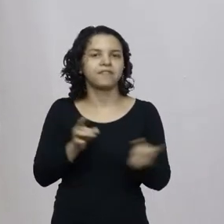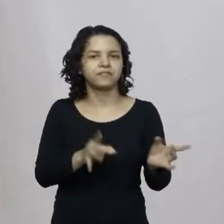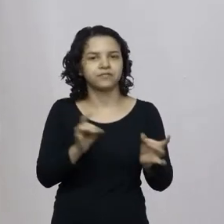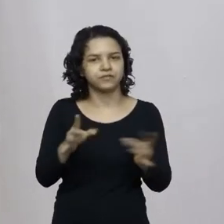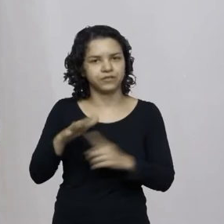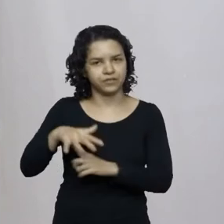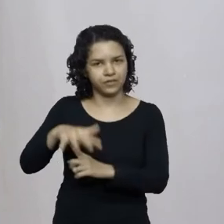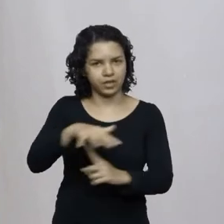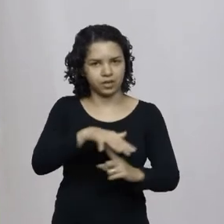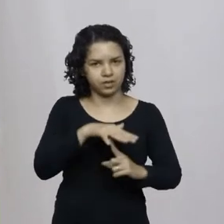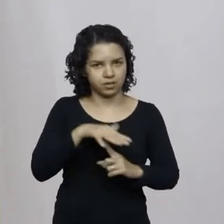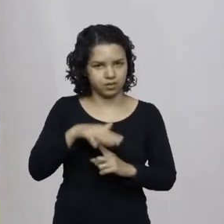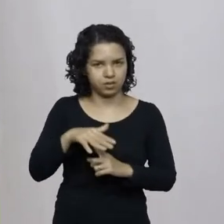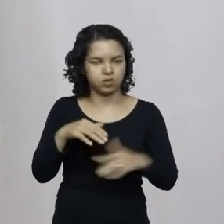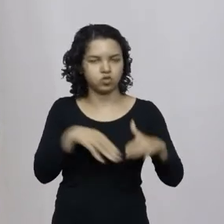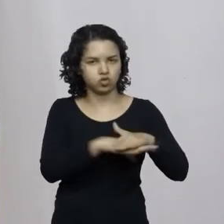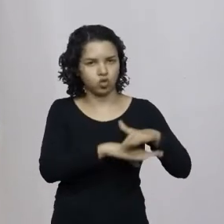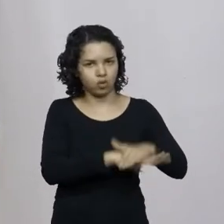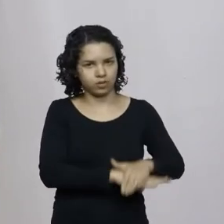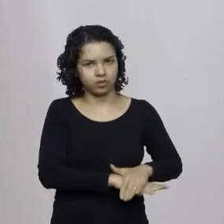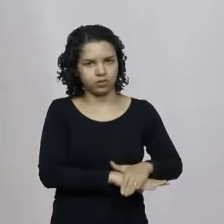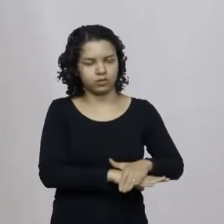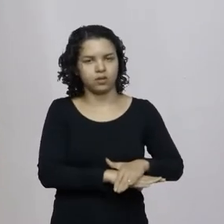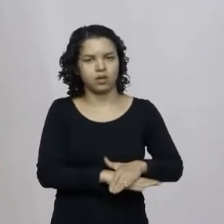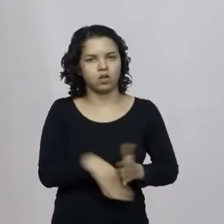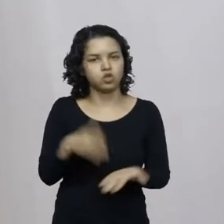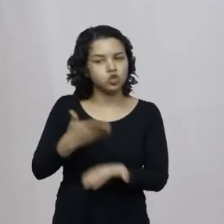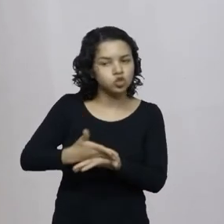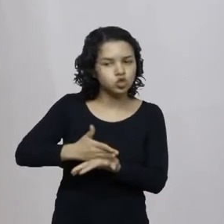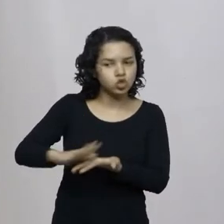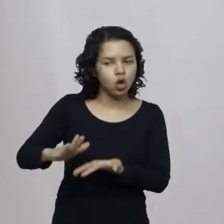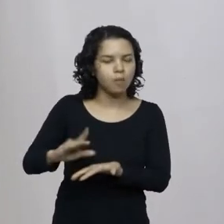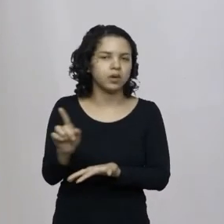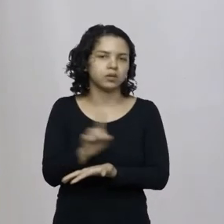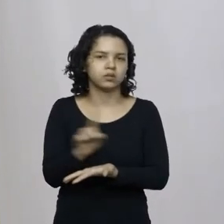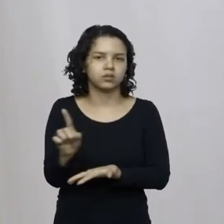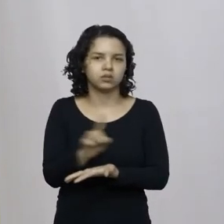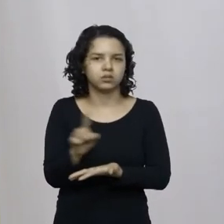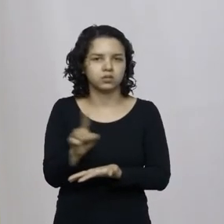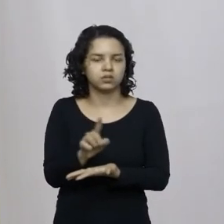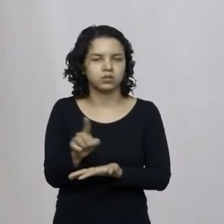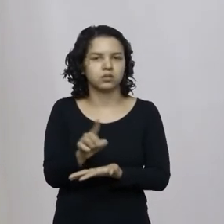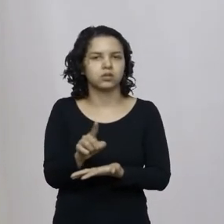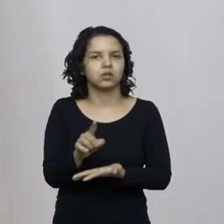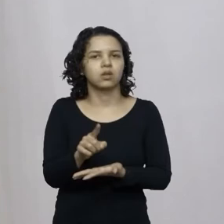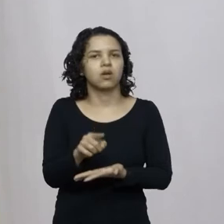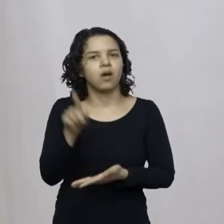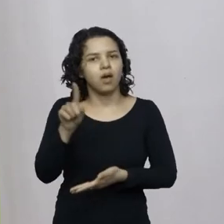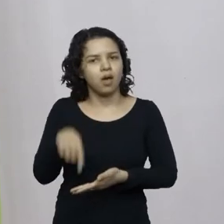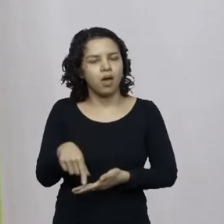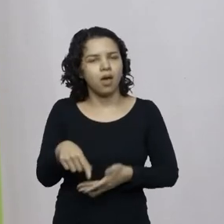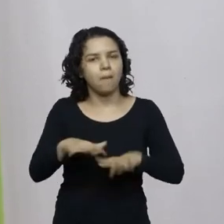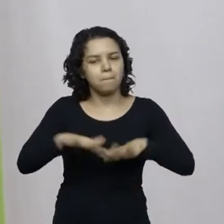não é a sobra é aquilo que excede os móveis que iriam para exportação